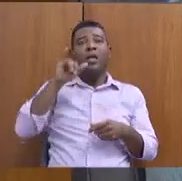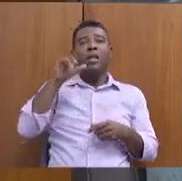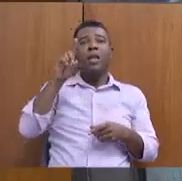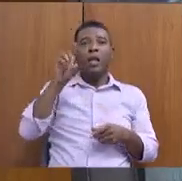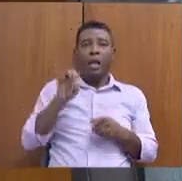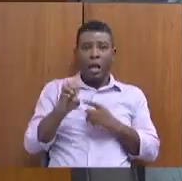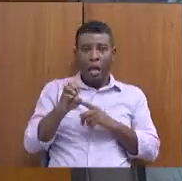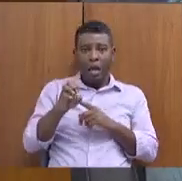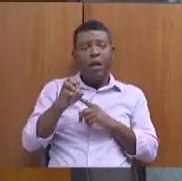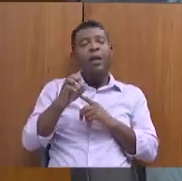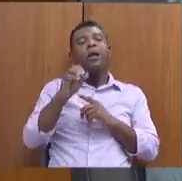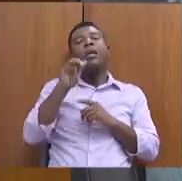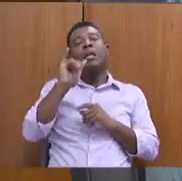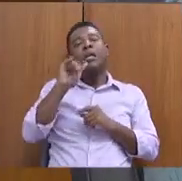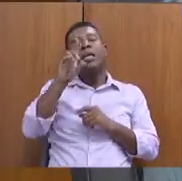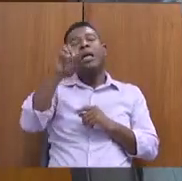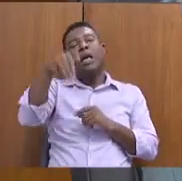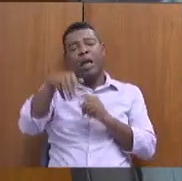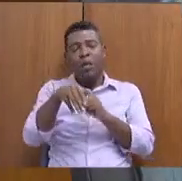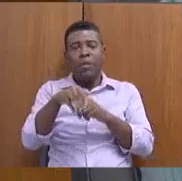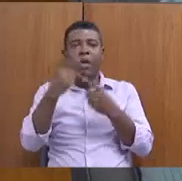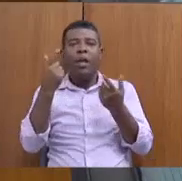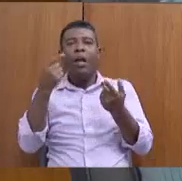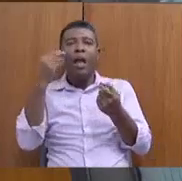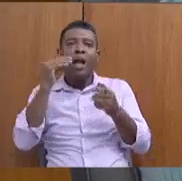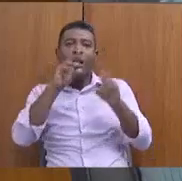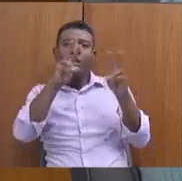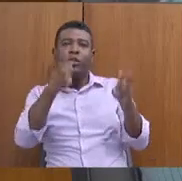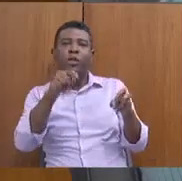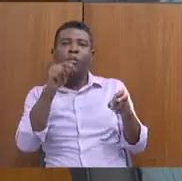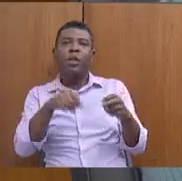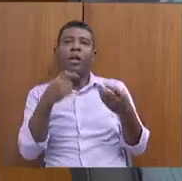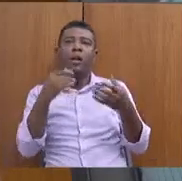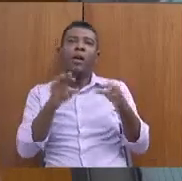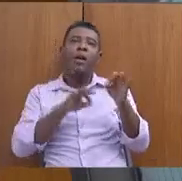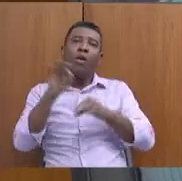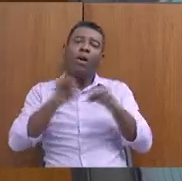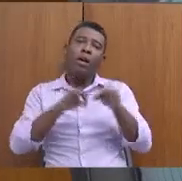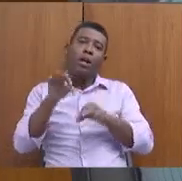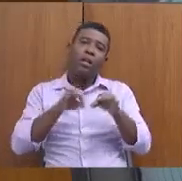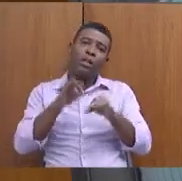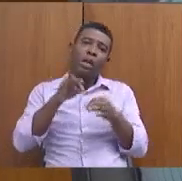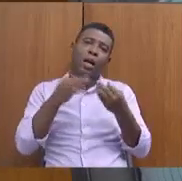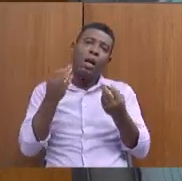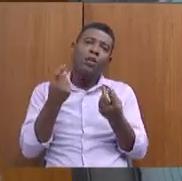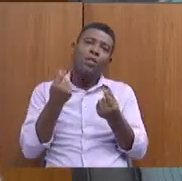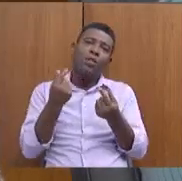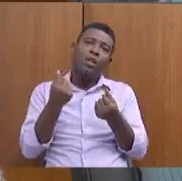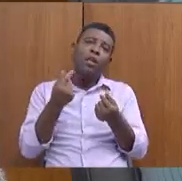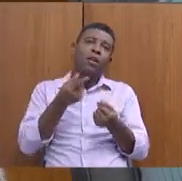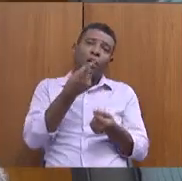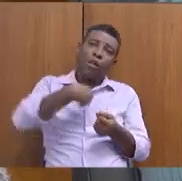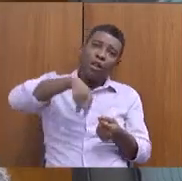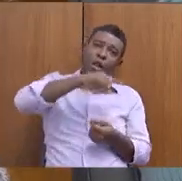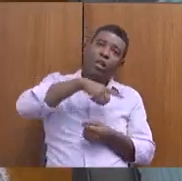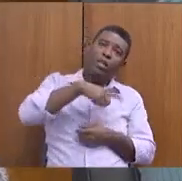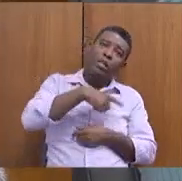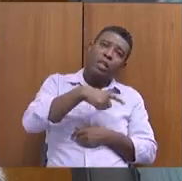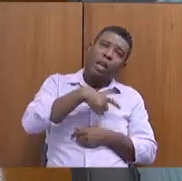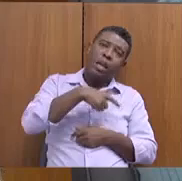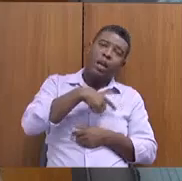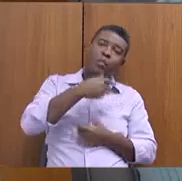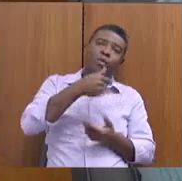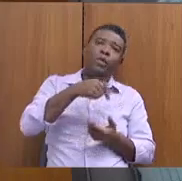isso é muito importante, a questão da regularização fundiária, mas eu tenho que falar com o senhor que nós temos, sim, o piso mineiro de assistência